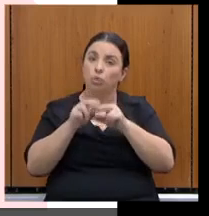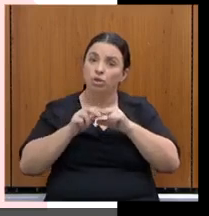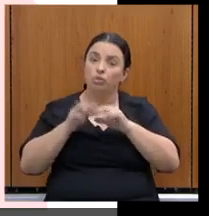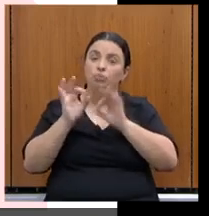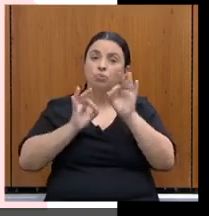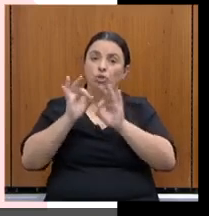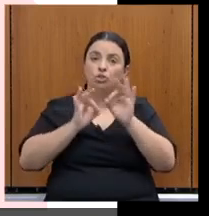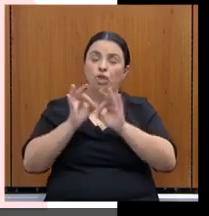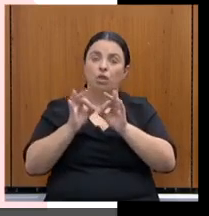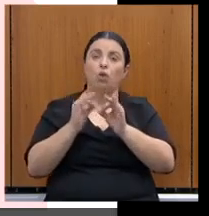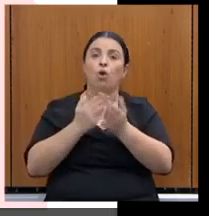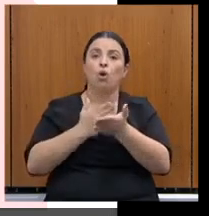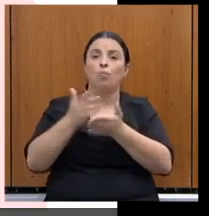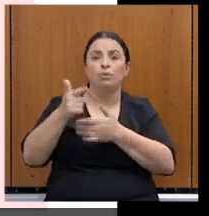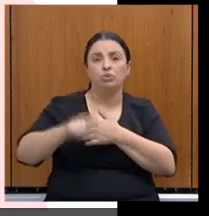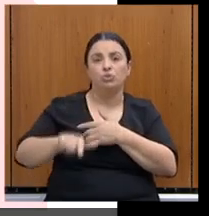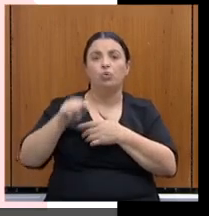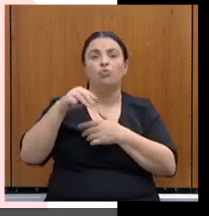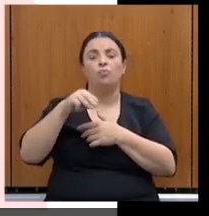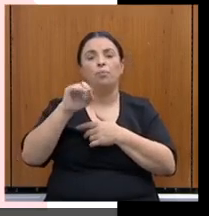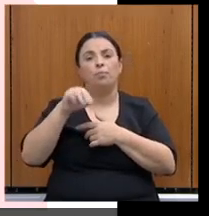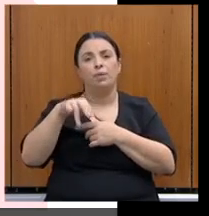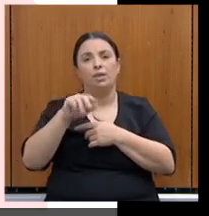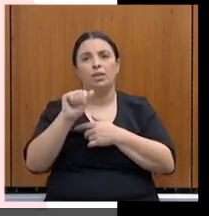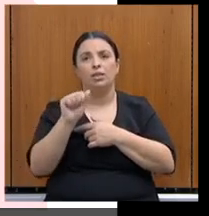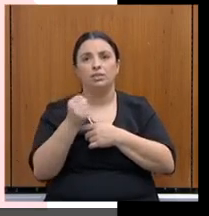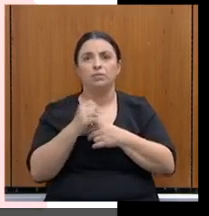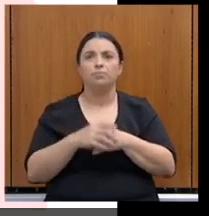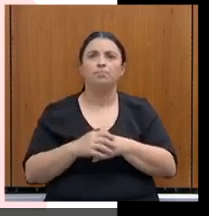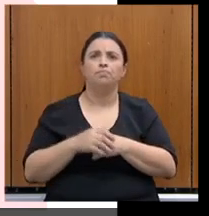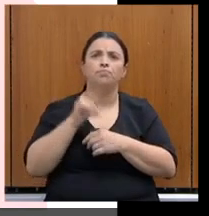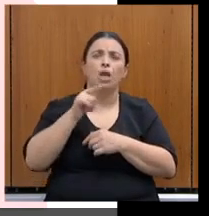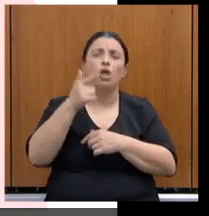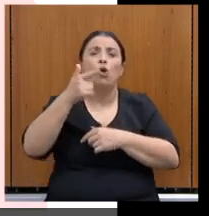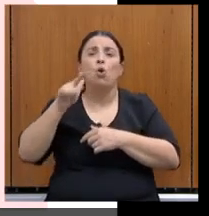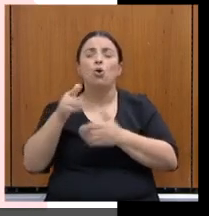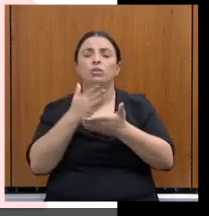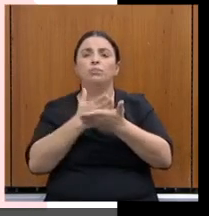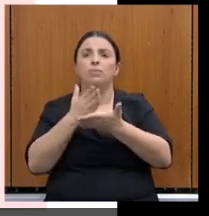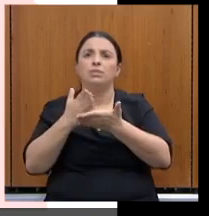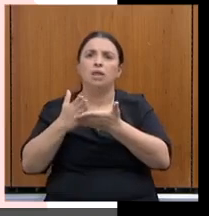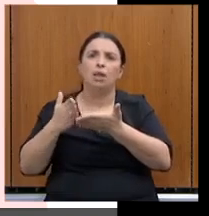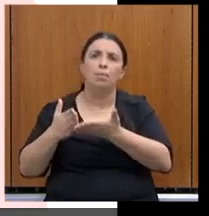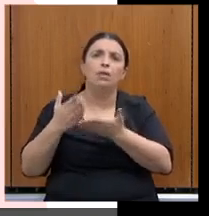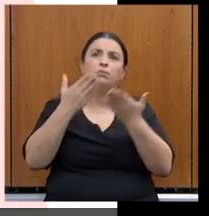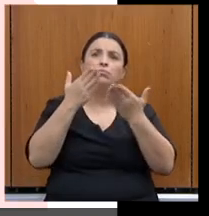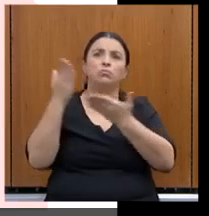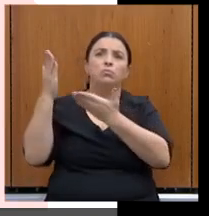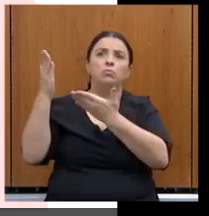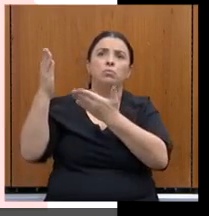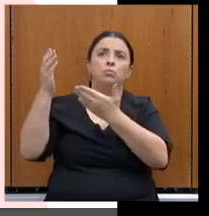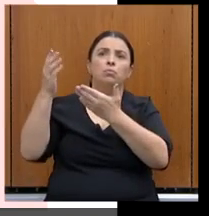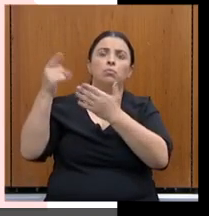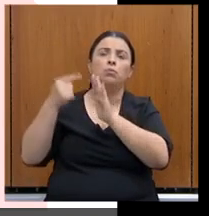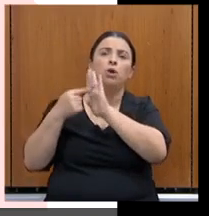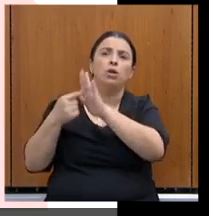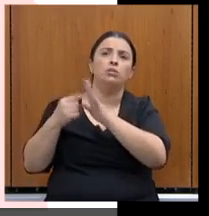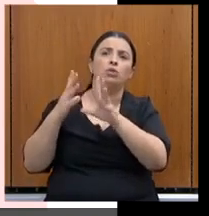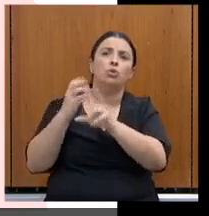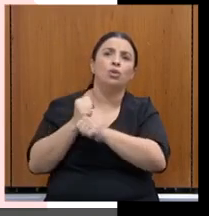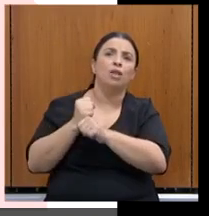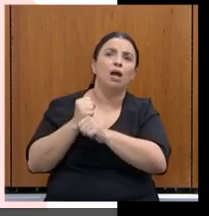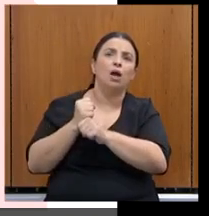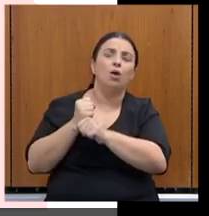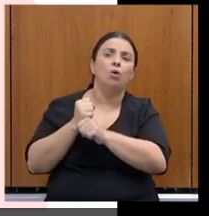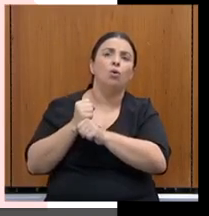Desses, temos a migração de carteira de outros parcelamentos. Aí, no total, entre parcelamentos, tivemos aí,